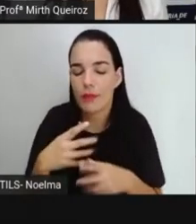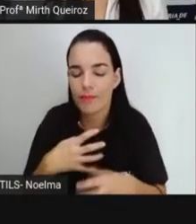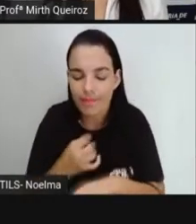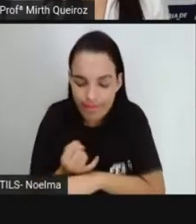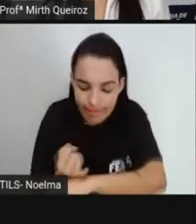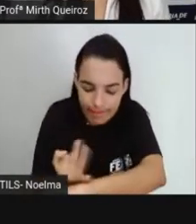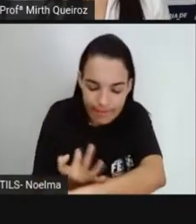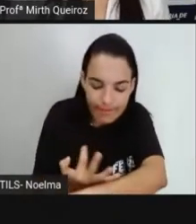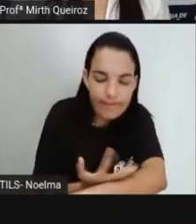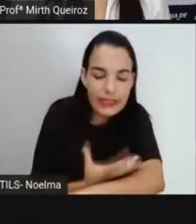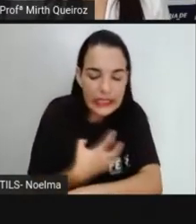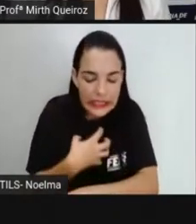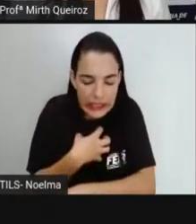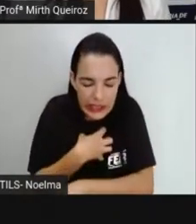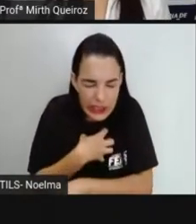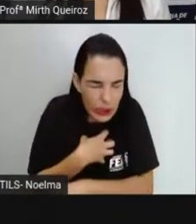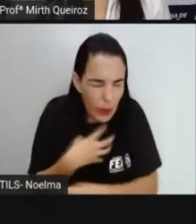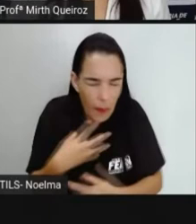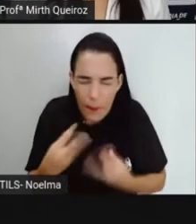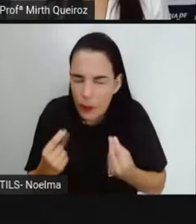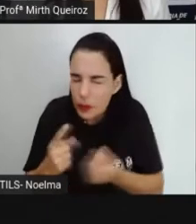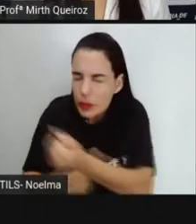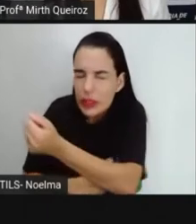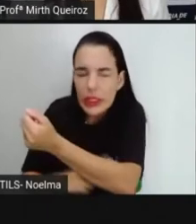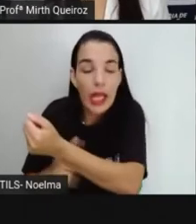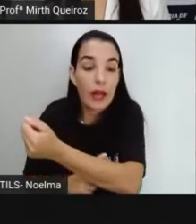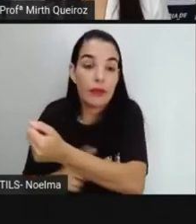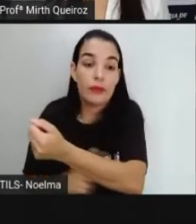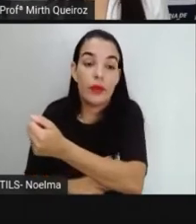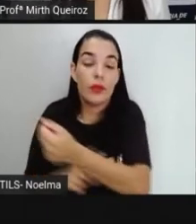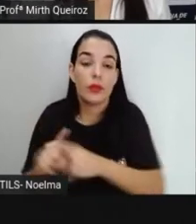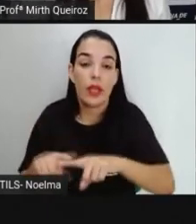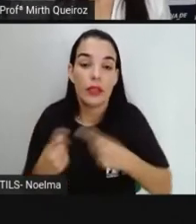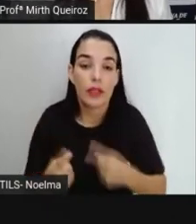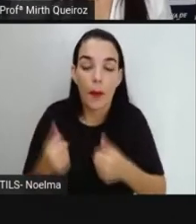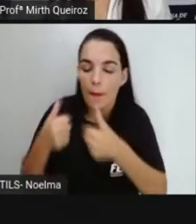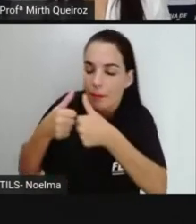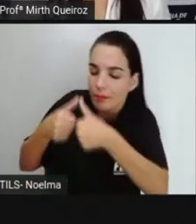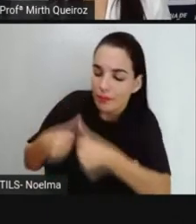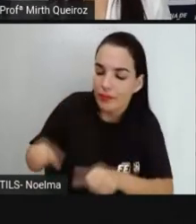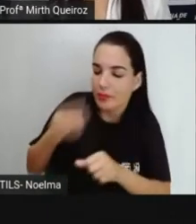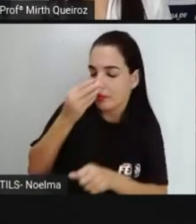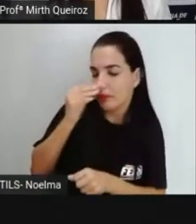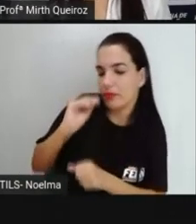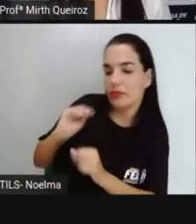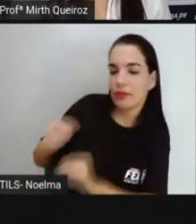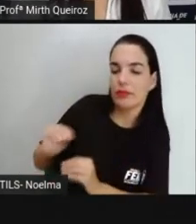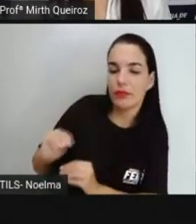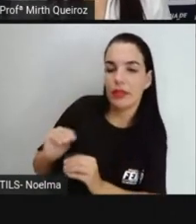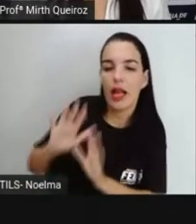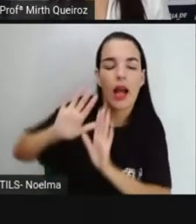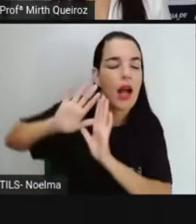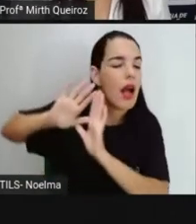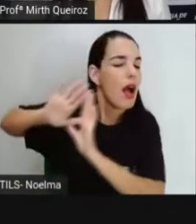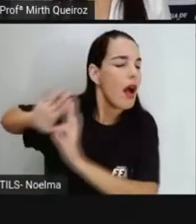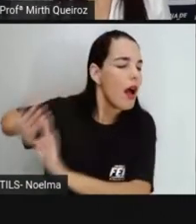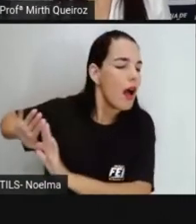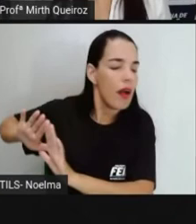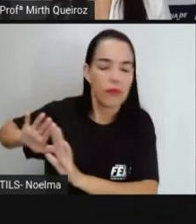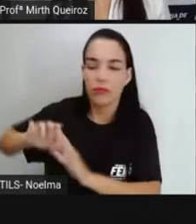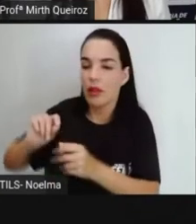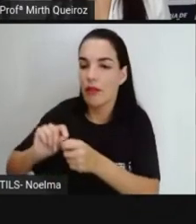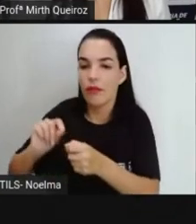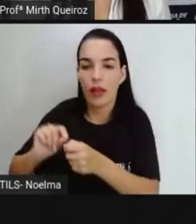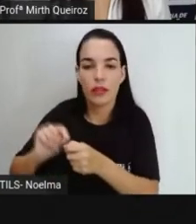favoráveis Ela estava passando por um estresse muito grande E ela preferiu desistir de concorrer